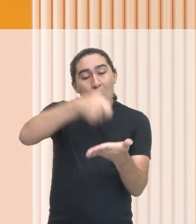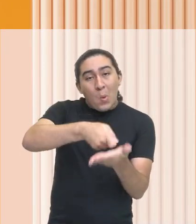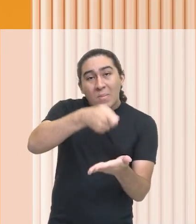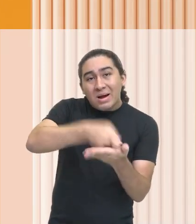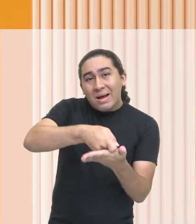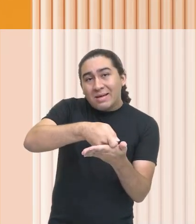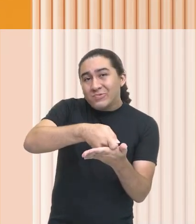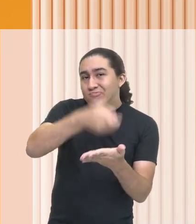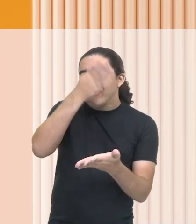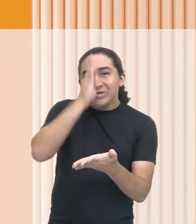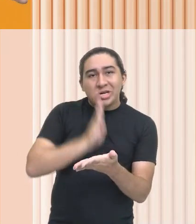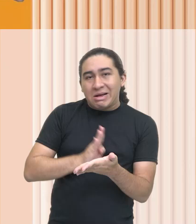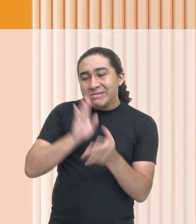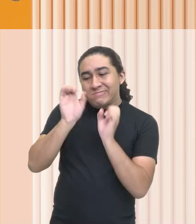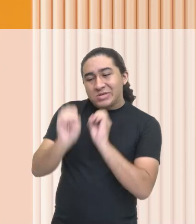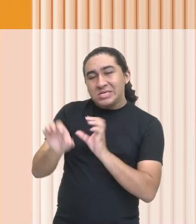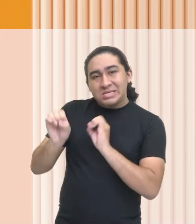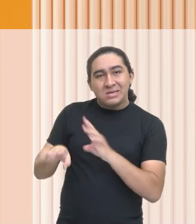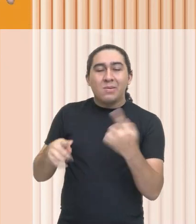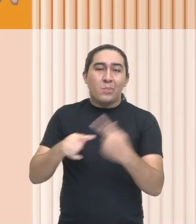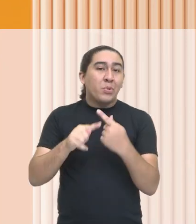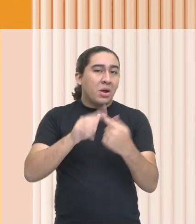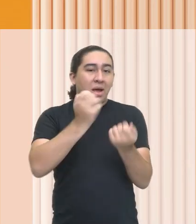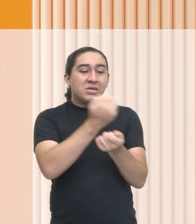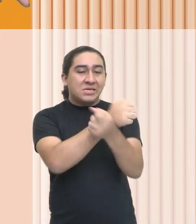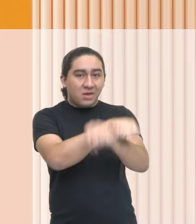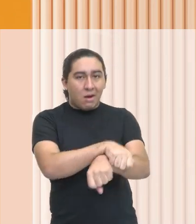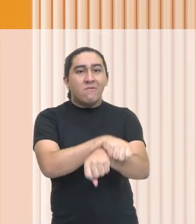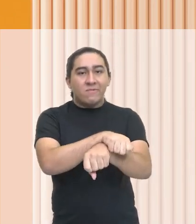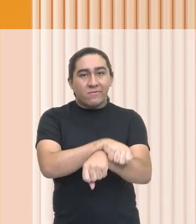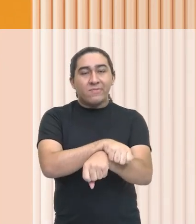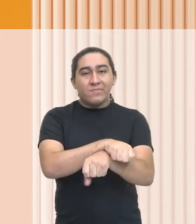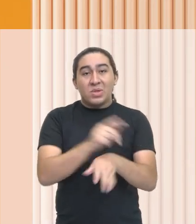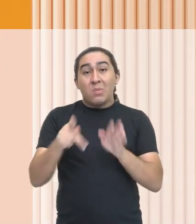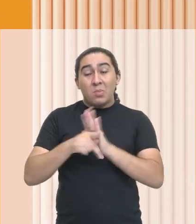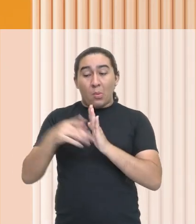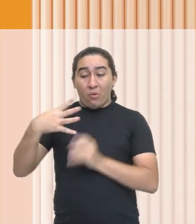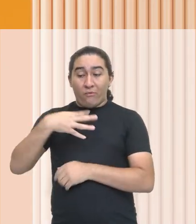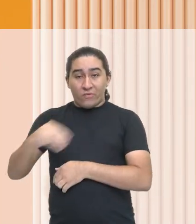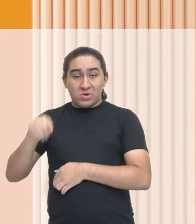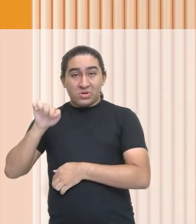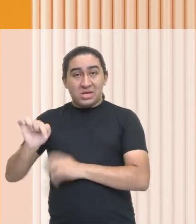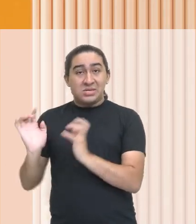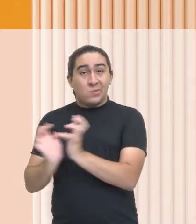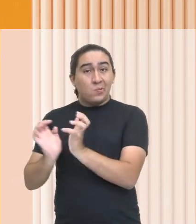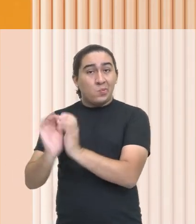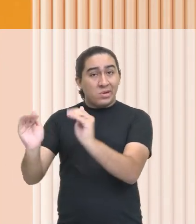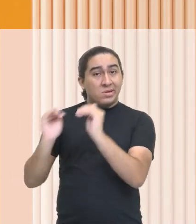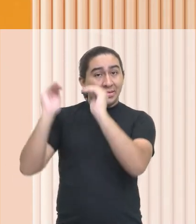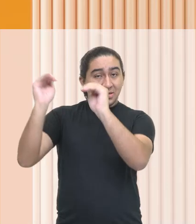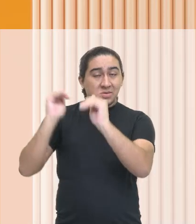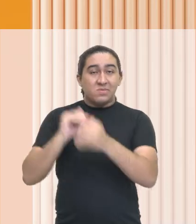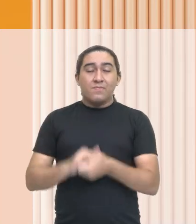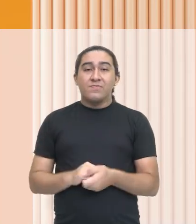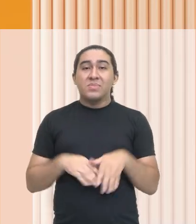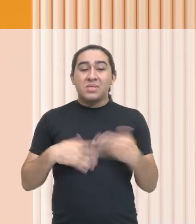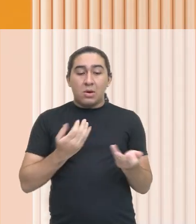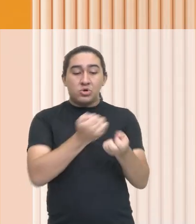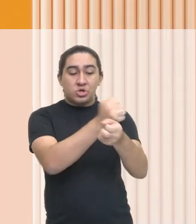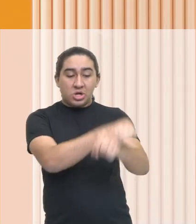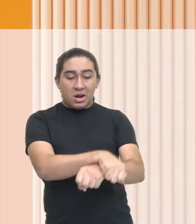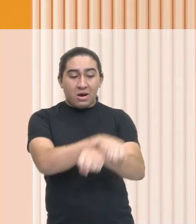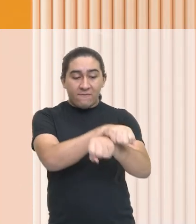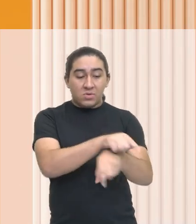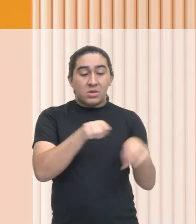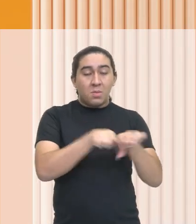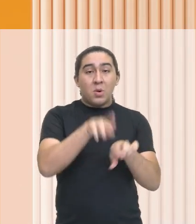obrigados, de certa forma, porque eram escravizados a ensinar aos filhos da elite. Então, dessa forma, os escravizados também